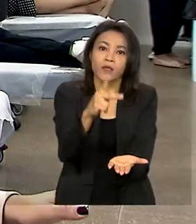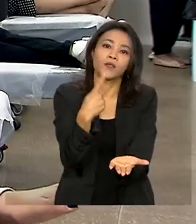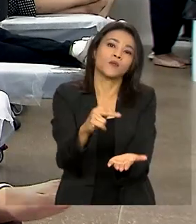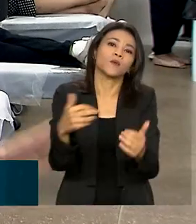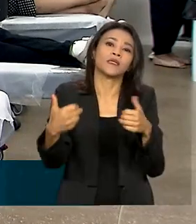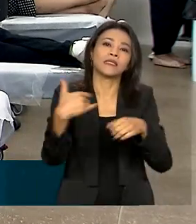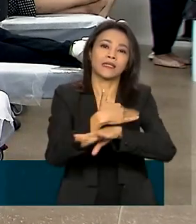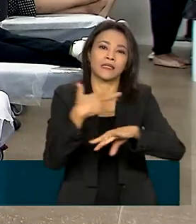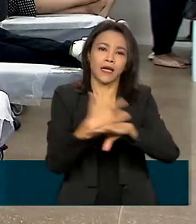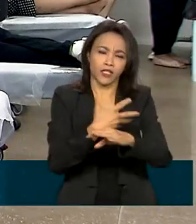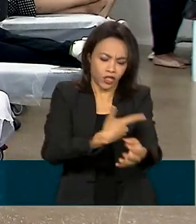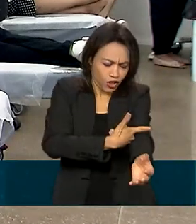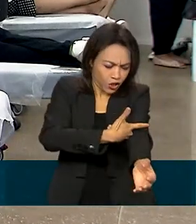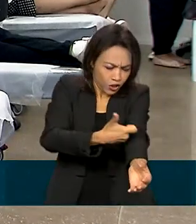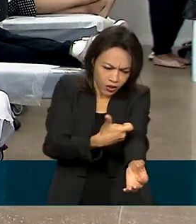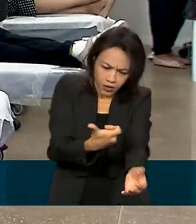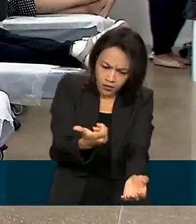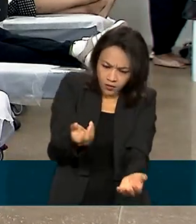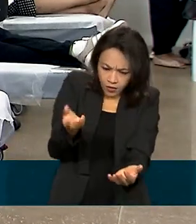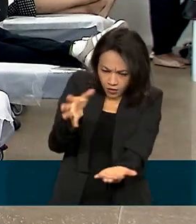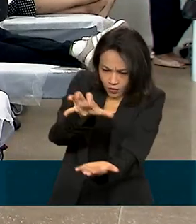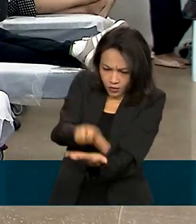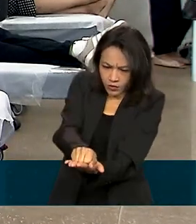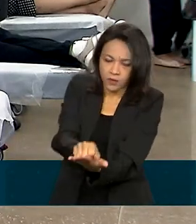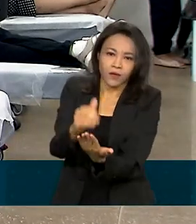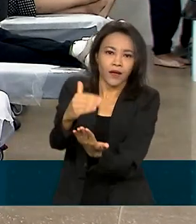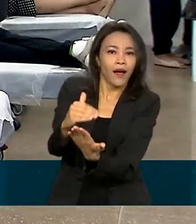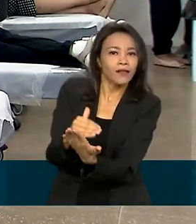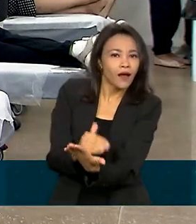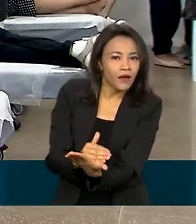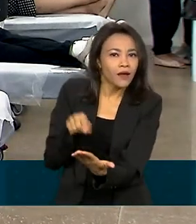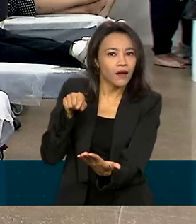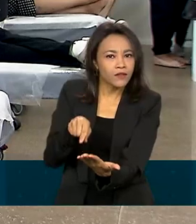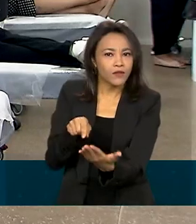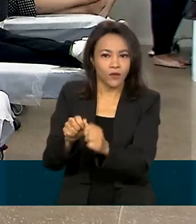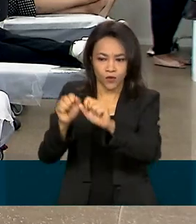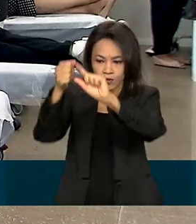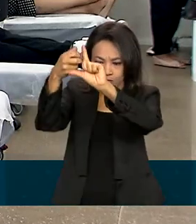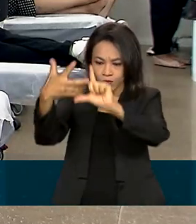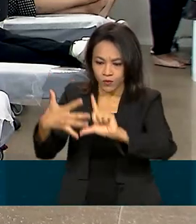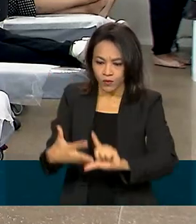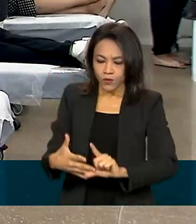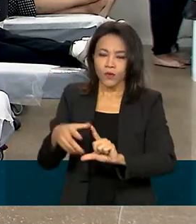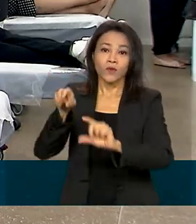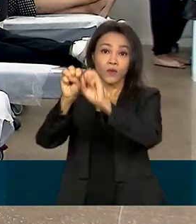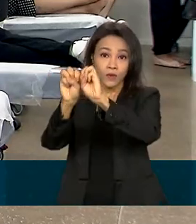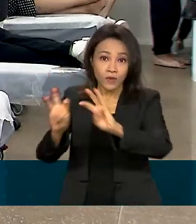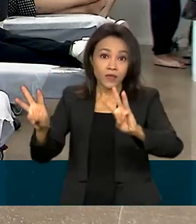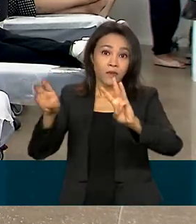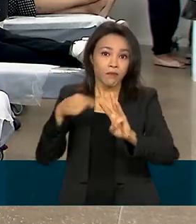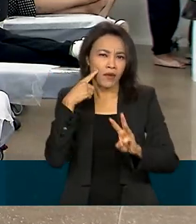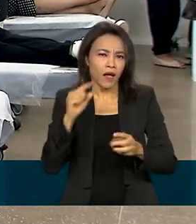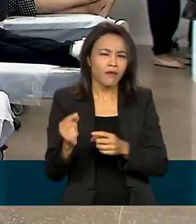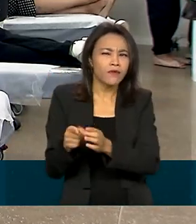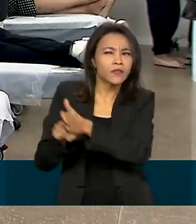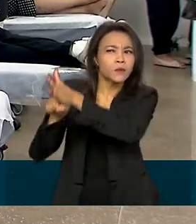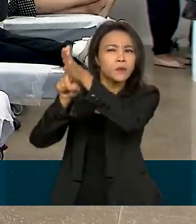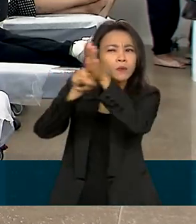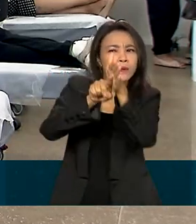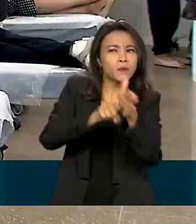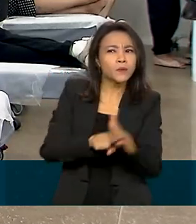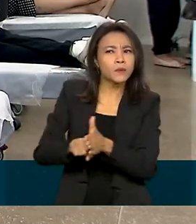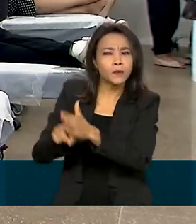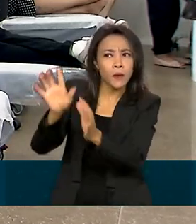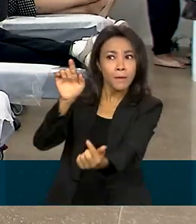um pouco de sangue e já fazem o cadastro no Redome. Quando a plataforma identifica compatibilidade entre o doador e o paciente,